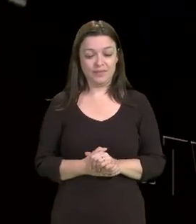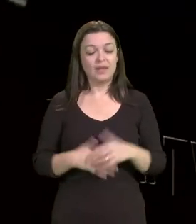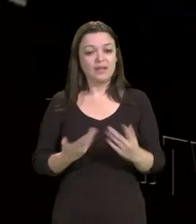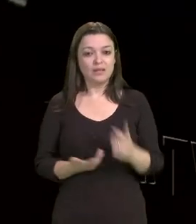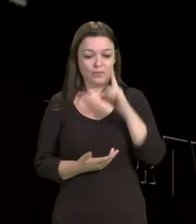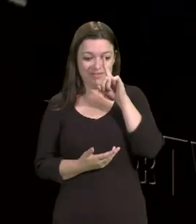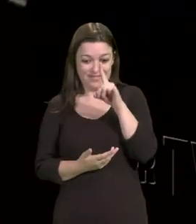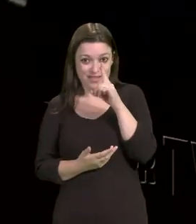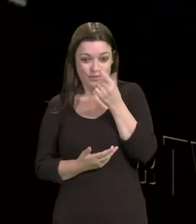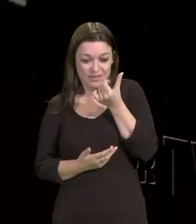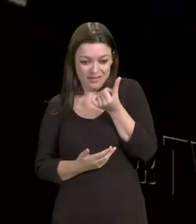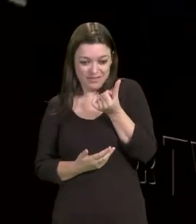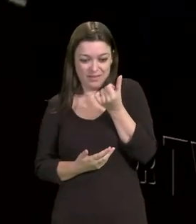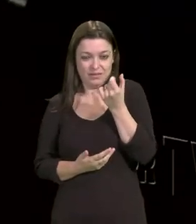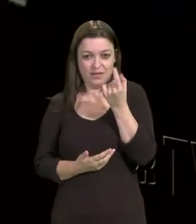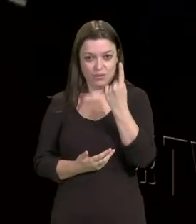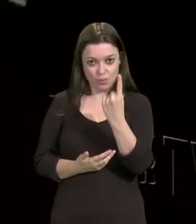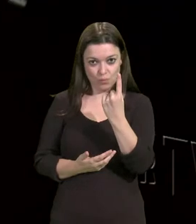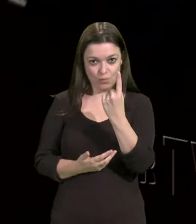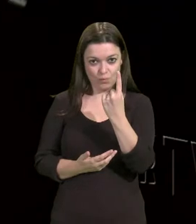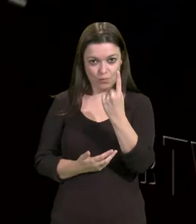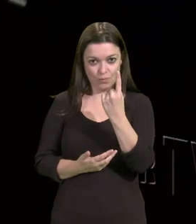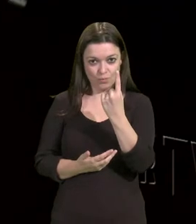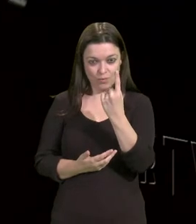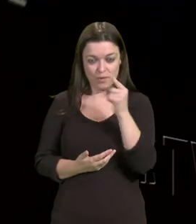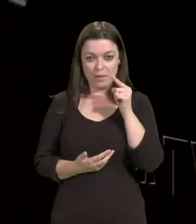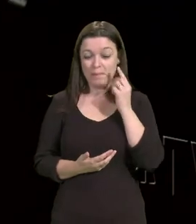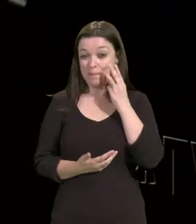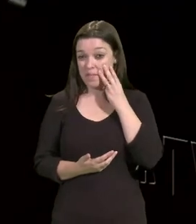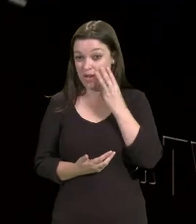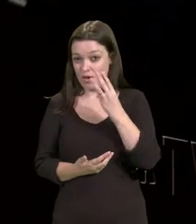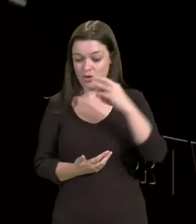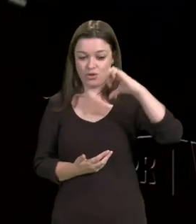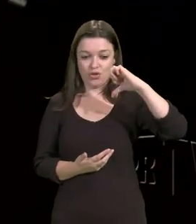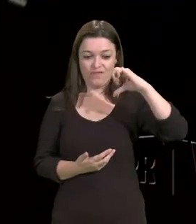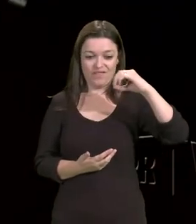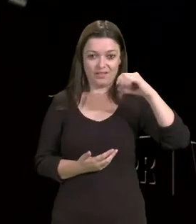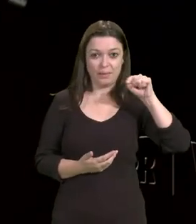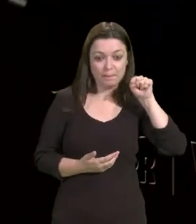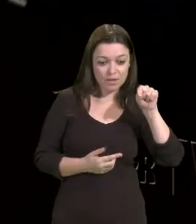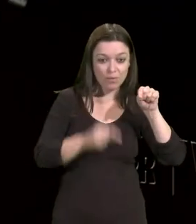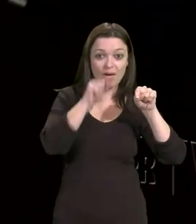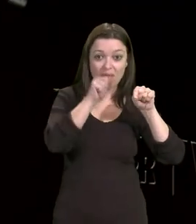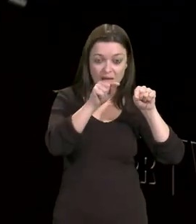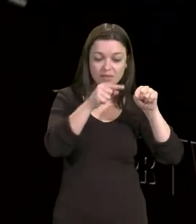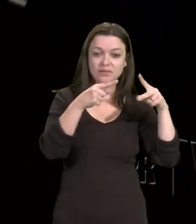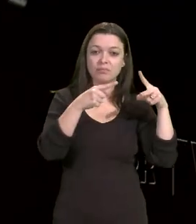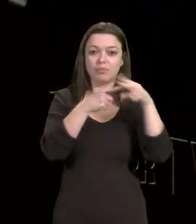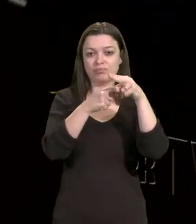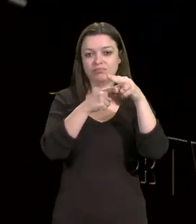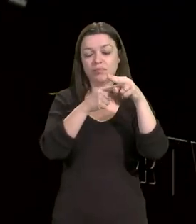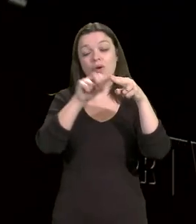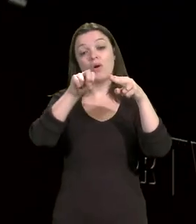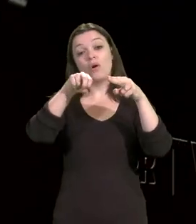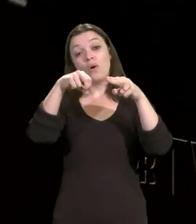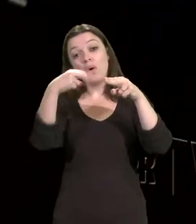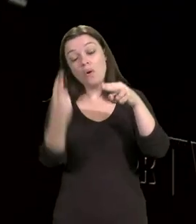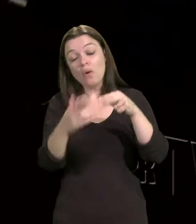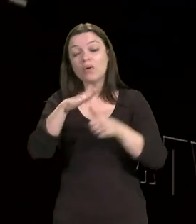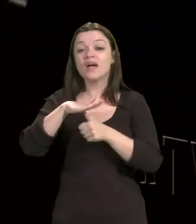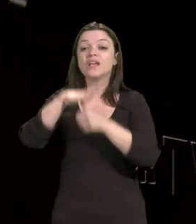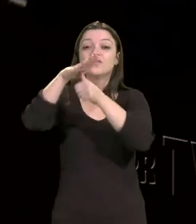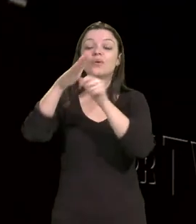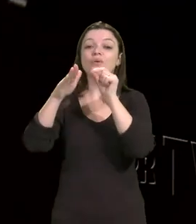Desses 161 milhões e 90 mil reais, houve um corte. Ou, como disse o reitor Pilates da